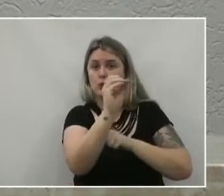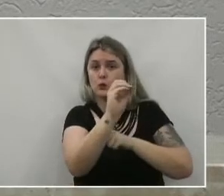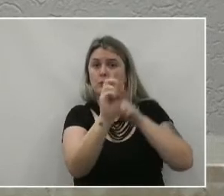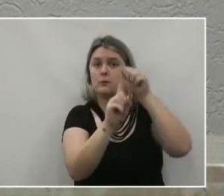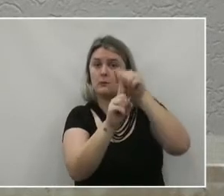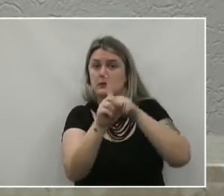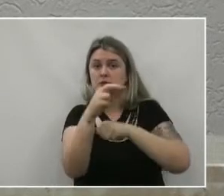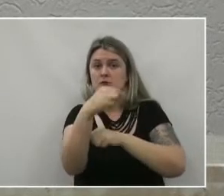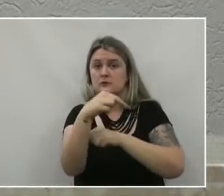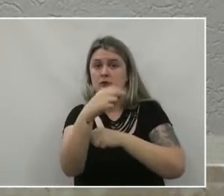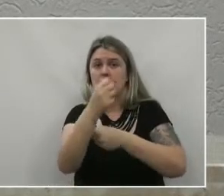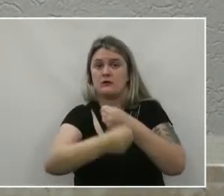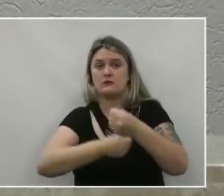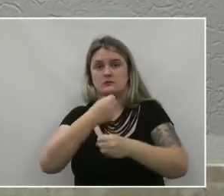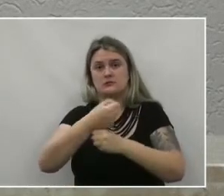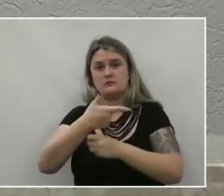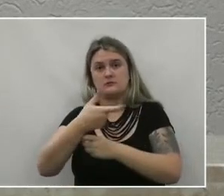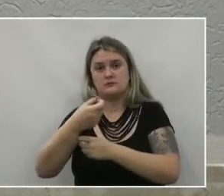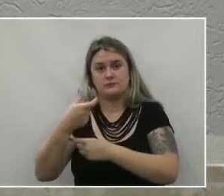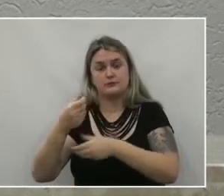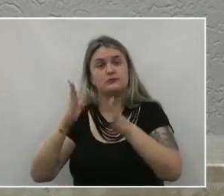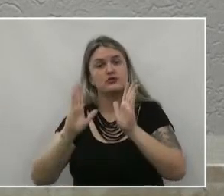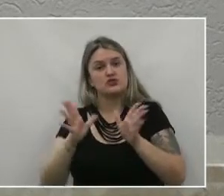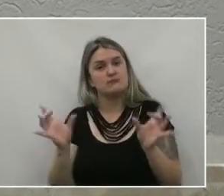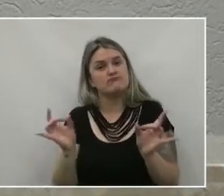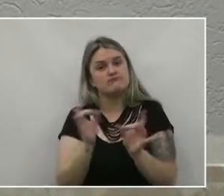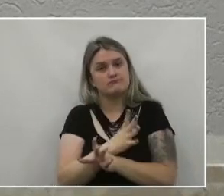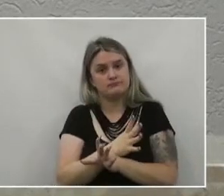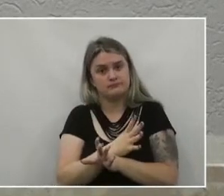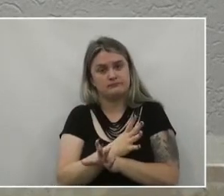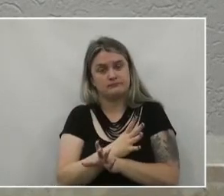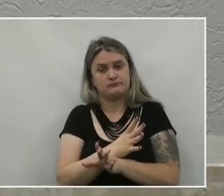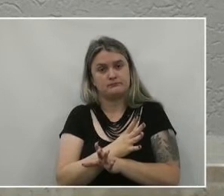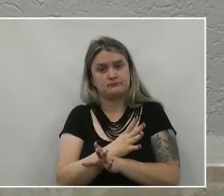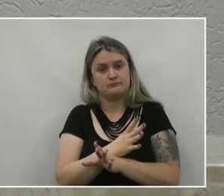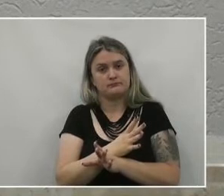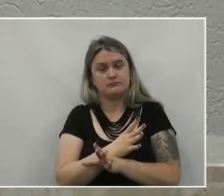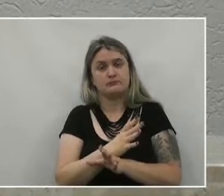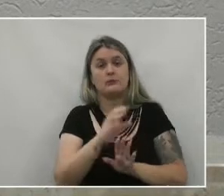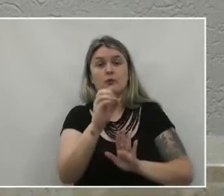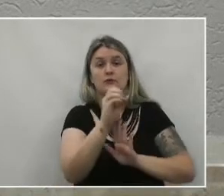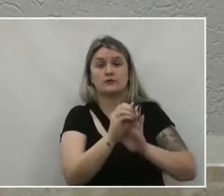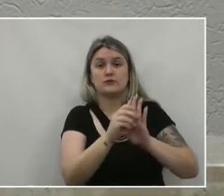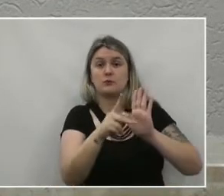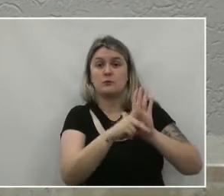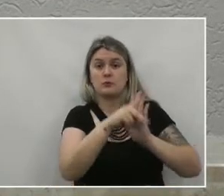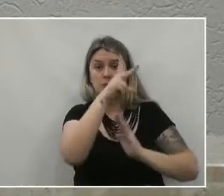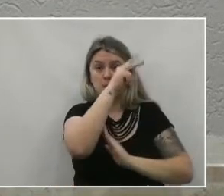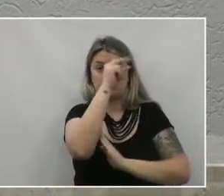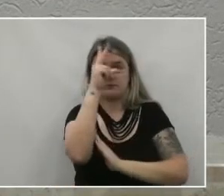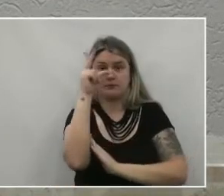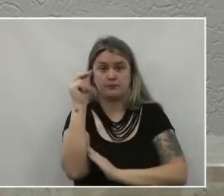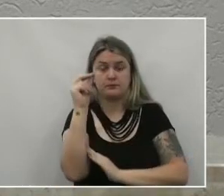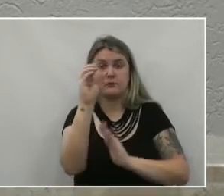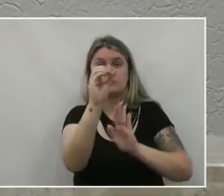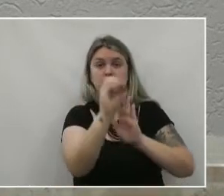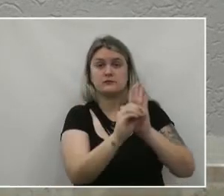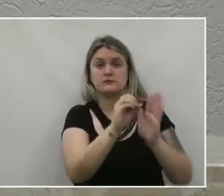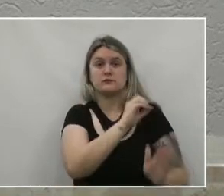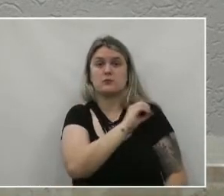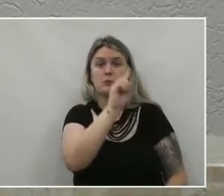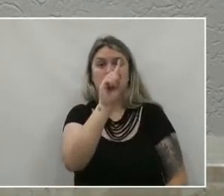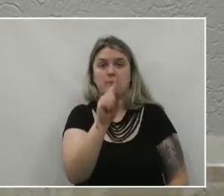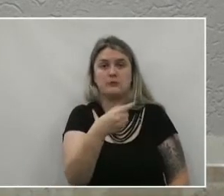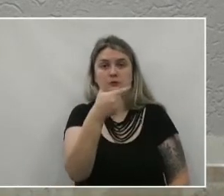e novembro de 2020 Encontram-se encerrada Oficios do Executivo Oficio de número